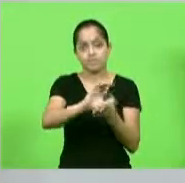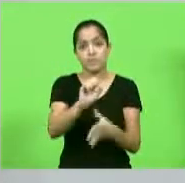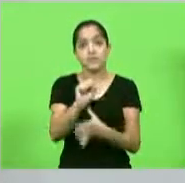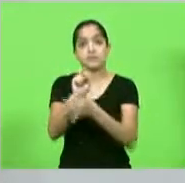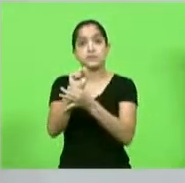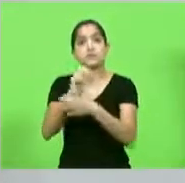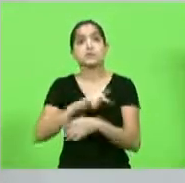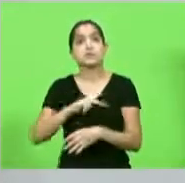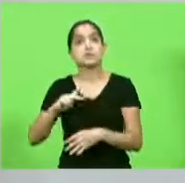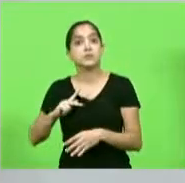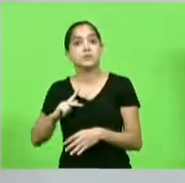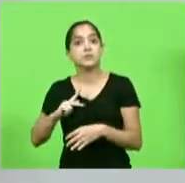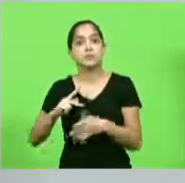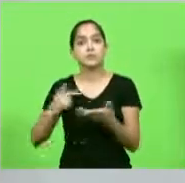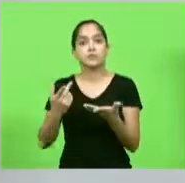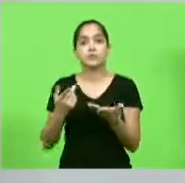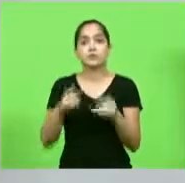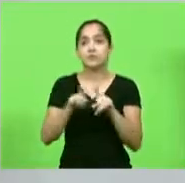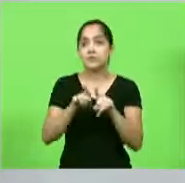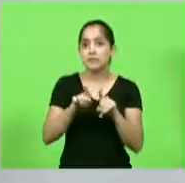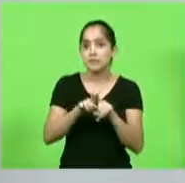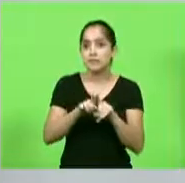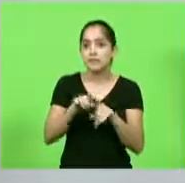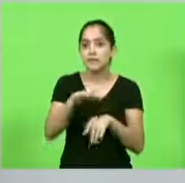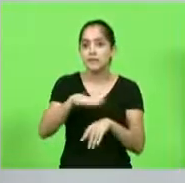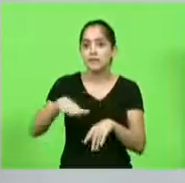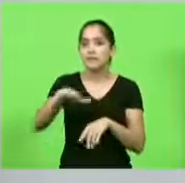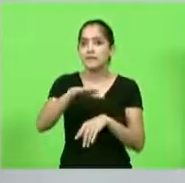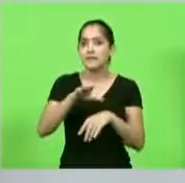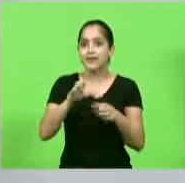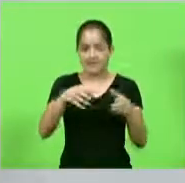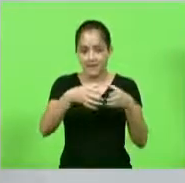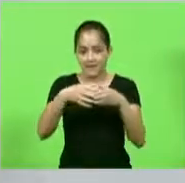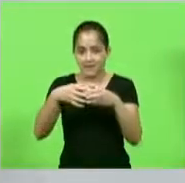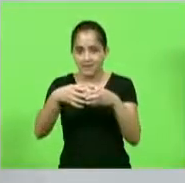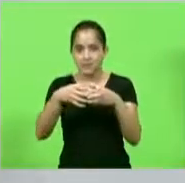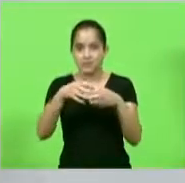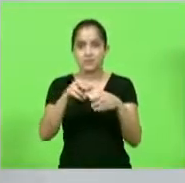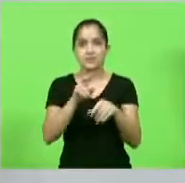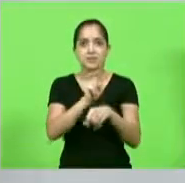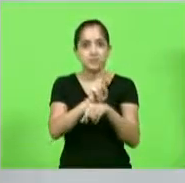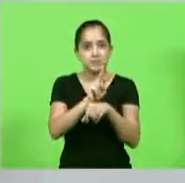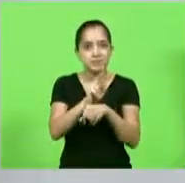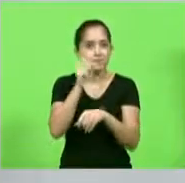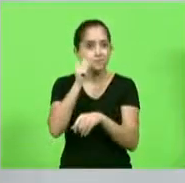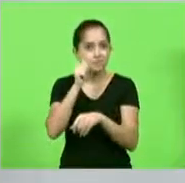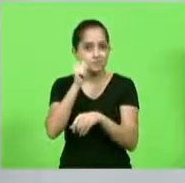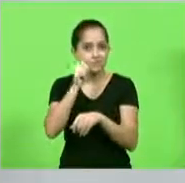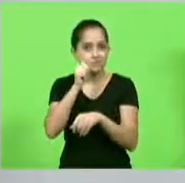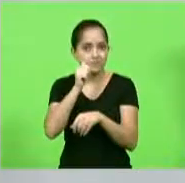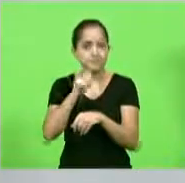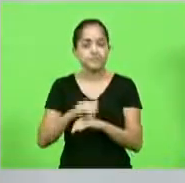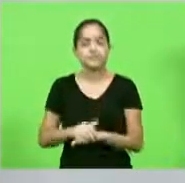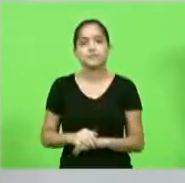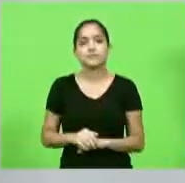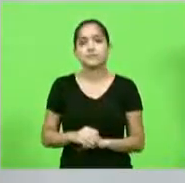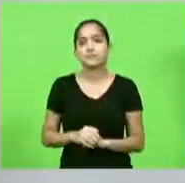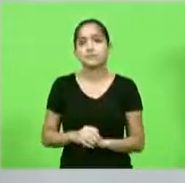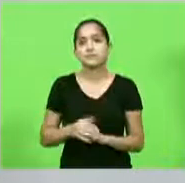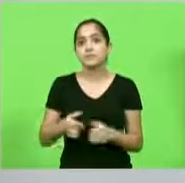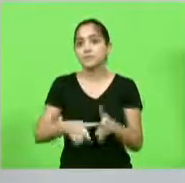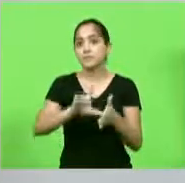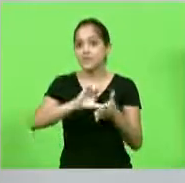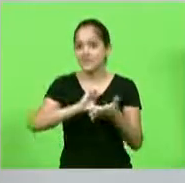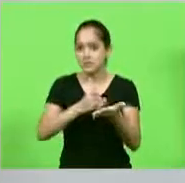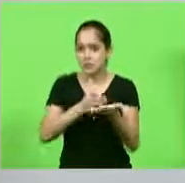segurança pública notadamente na rede Catarina de proteção à mulher mas por antes até de